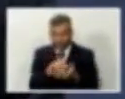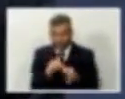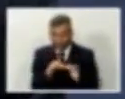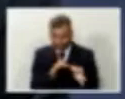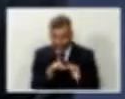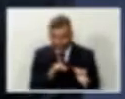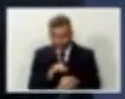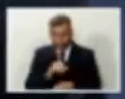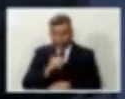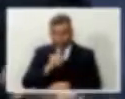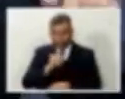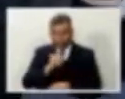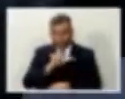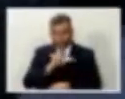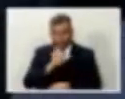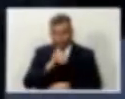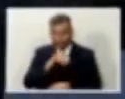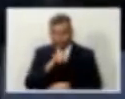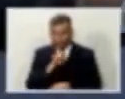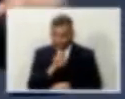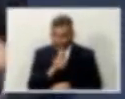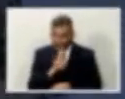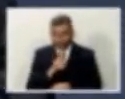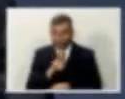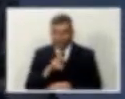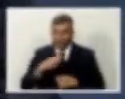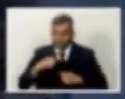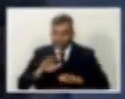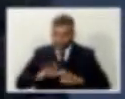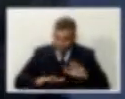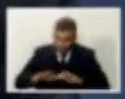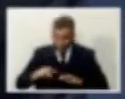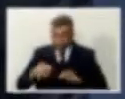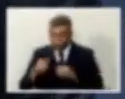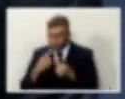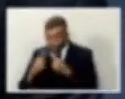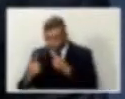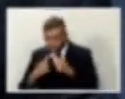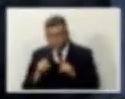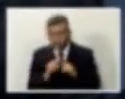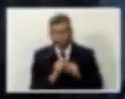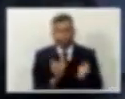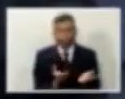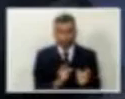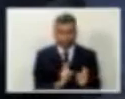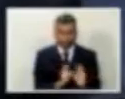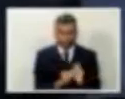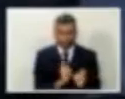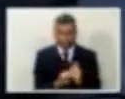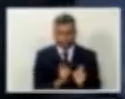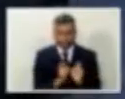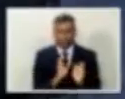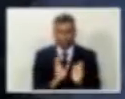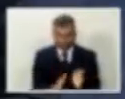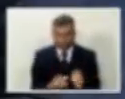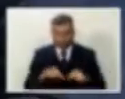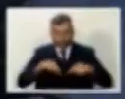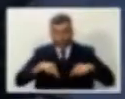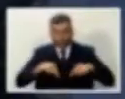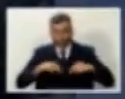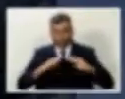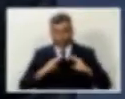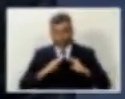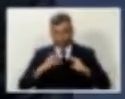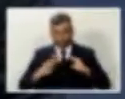com cuidado. Hoje, na Comissão de Administração Pública, nós aprovamos uma audiência pública para que essa casa dê uma saída